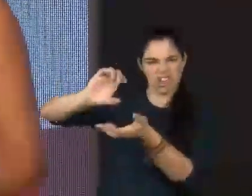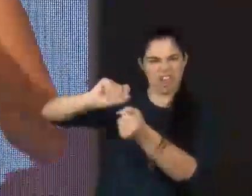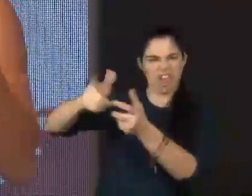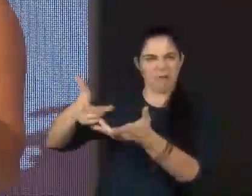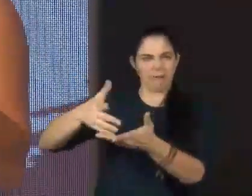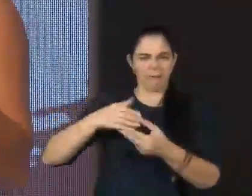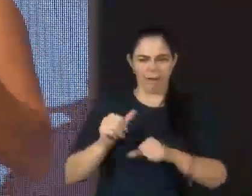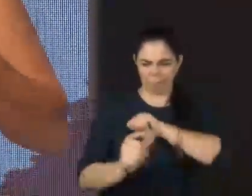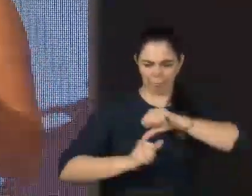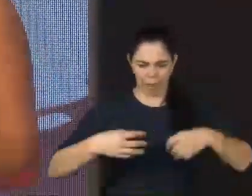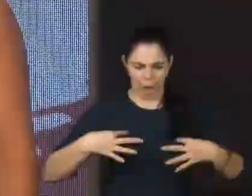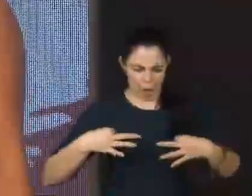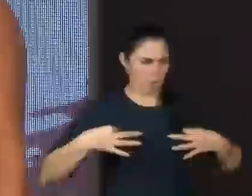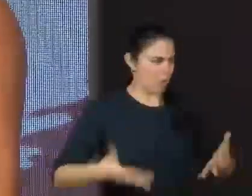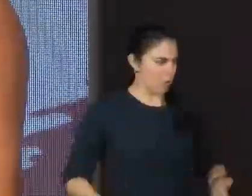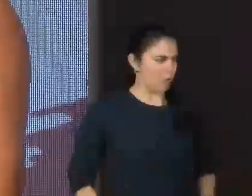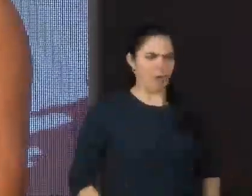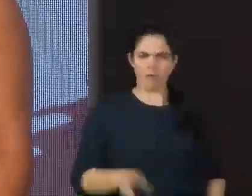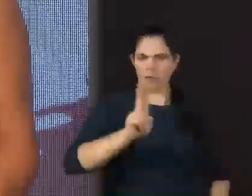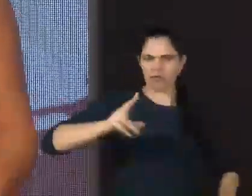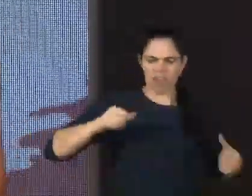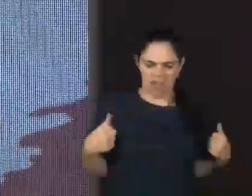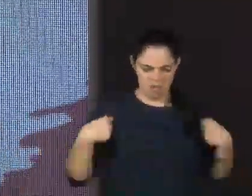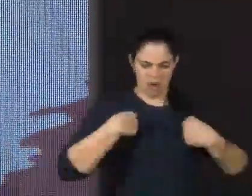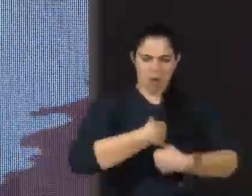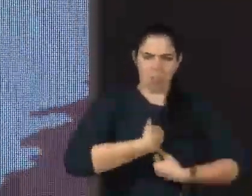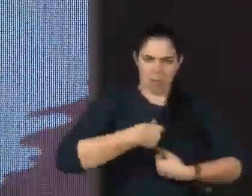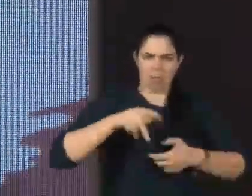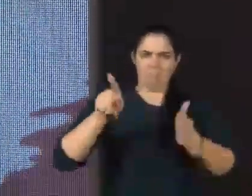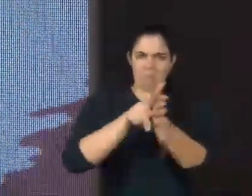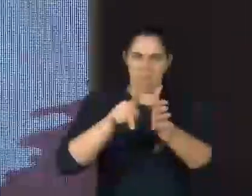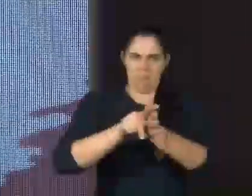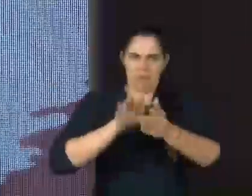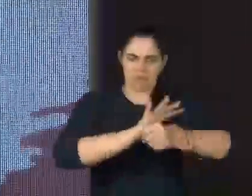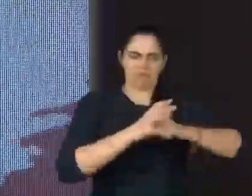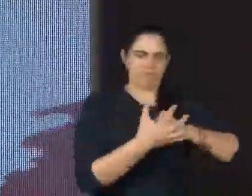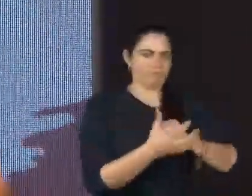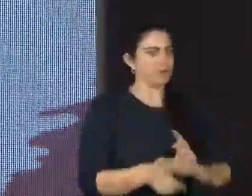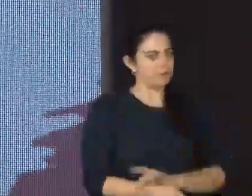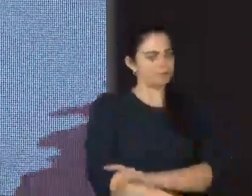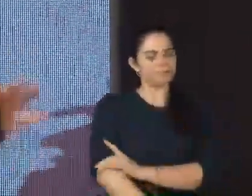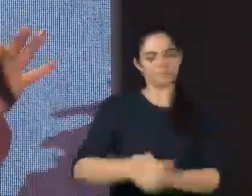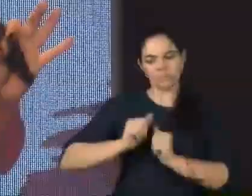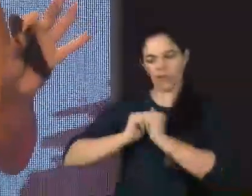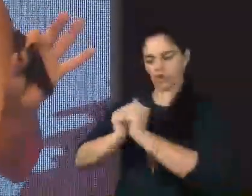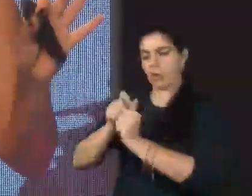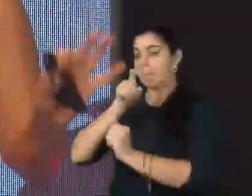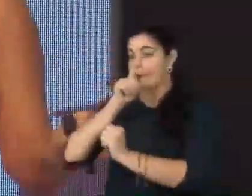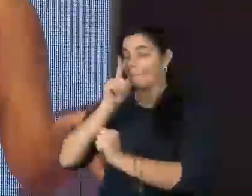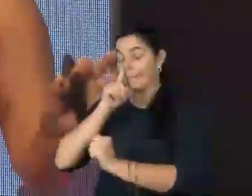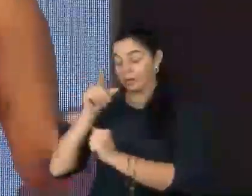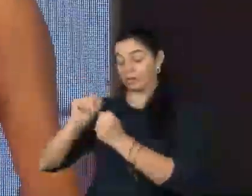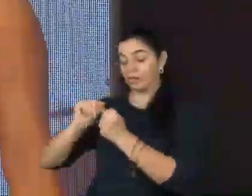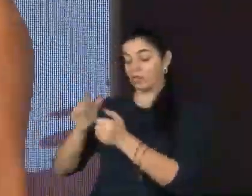um jaleco impermeável? Como que nós vamos fazer isso? Então, junto com os pais, nós encontramos os